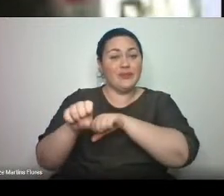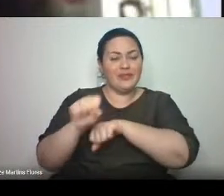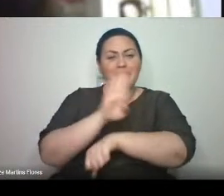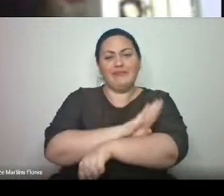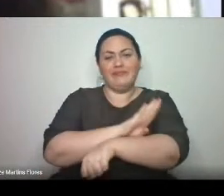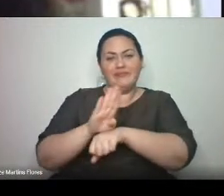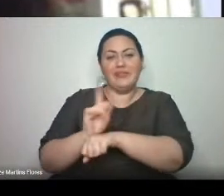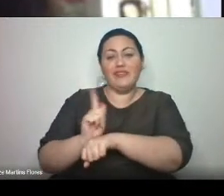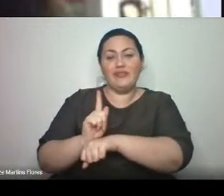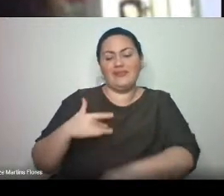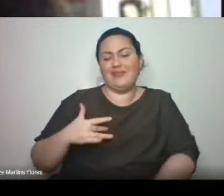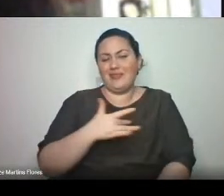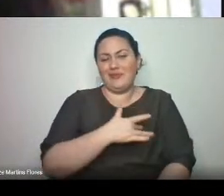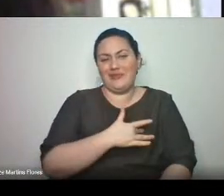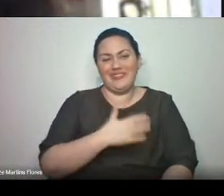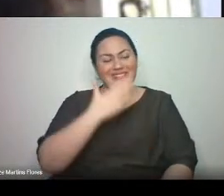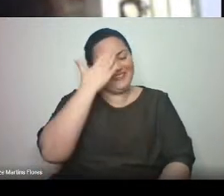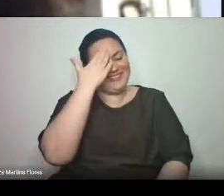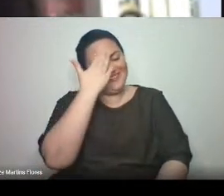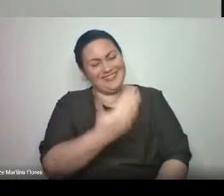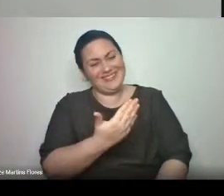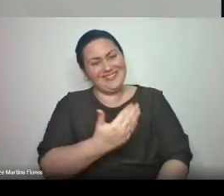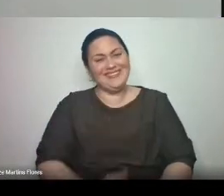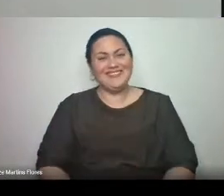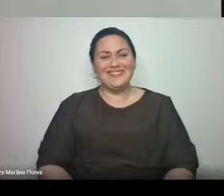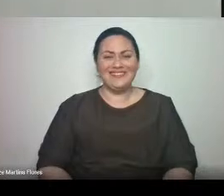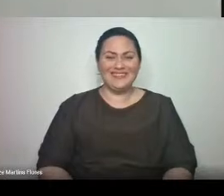em gestão da saúde. Muito obrigada.